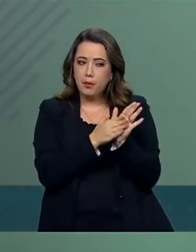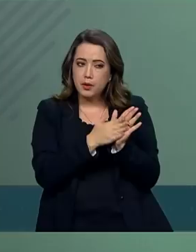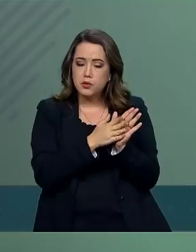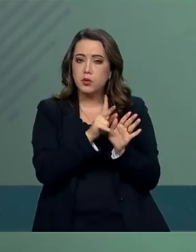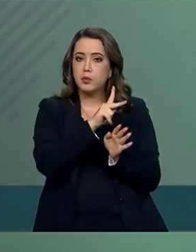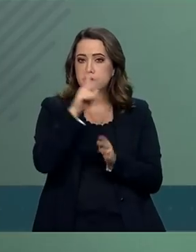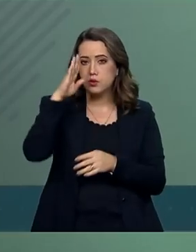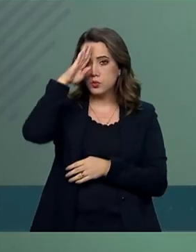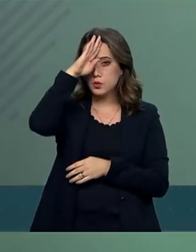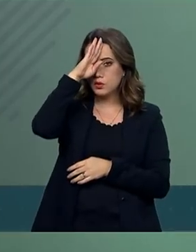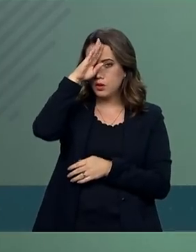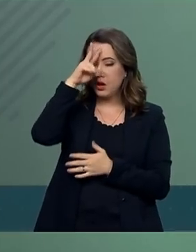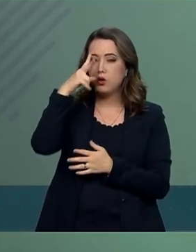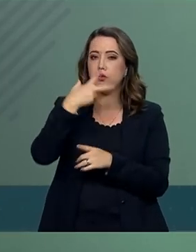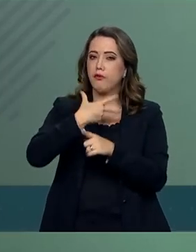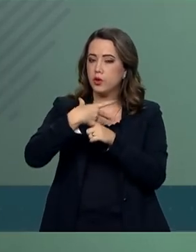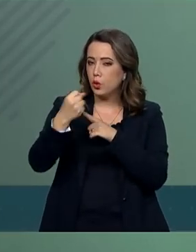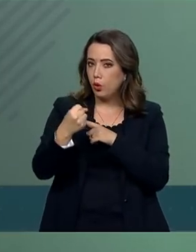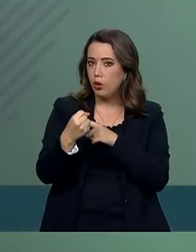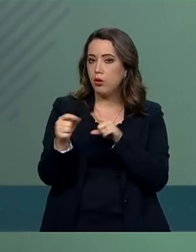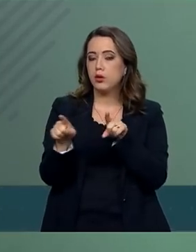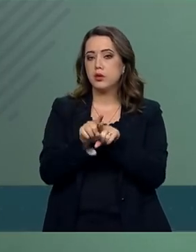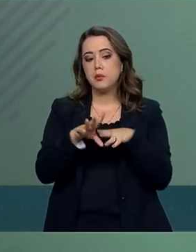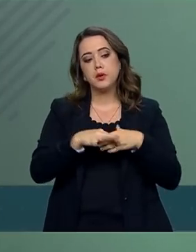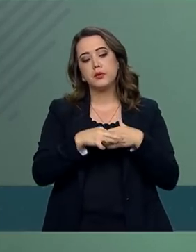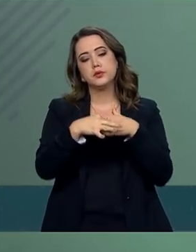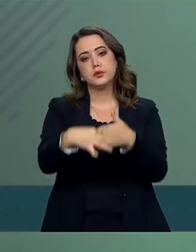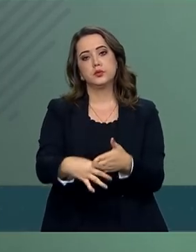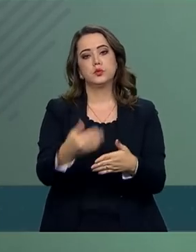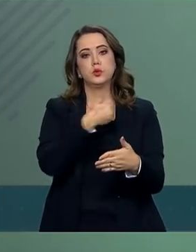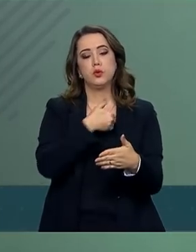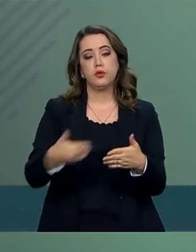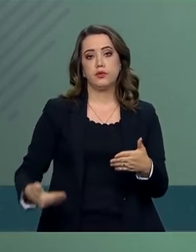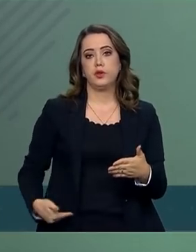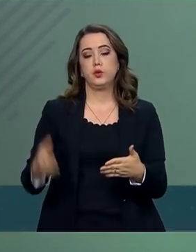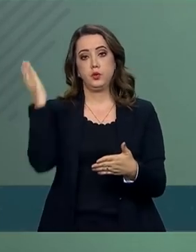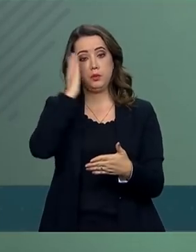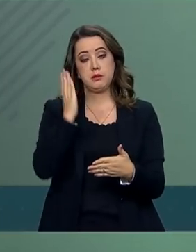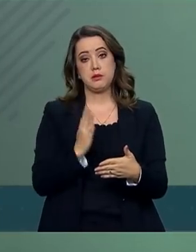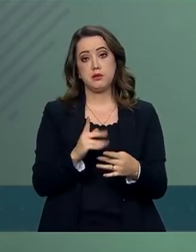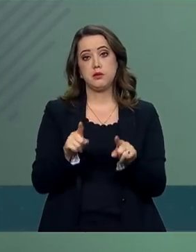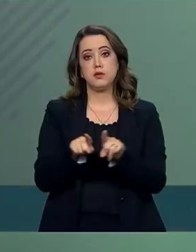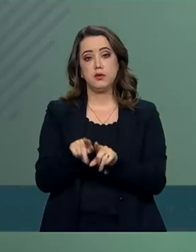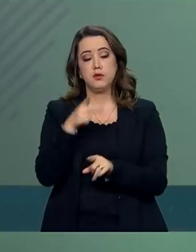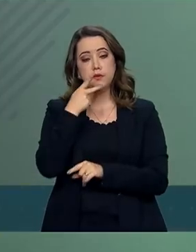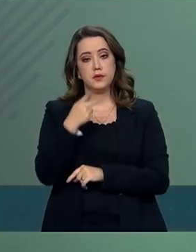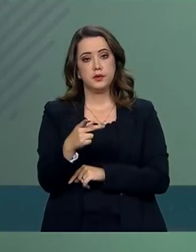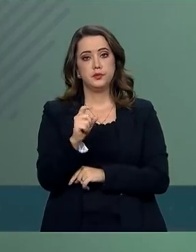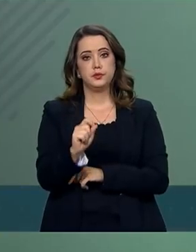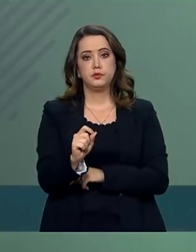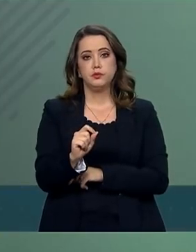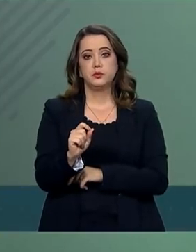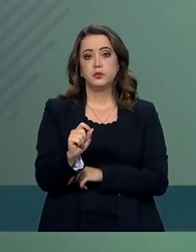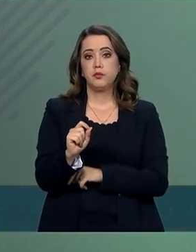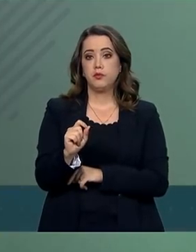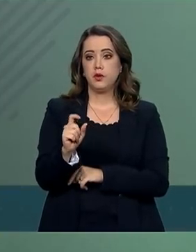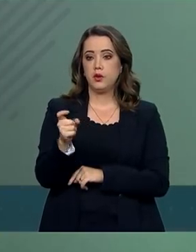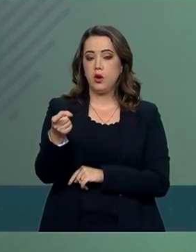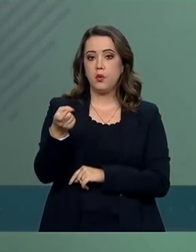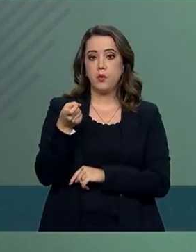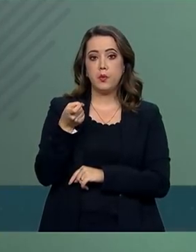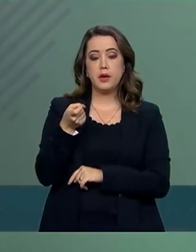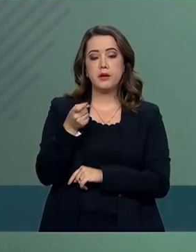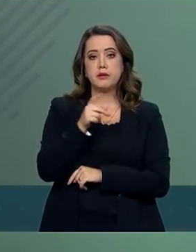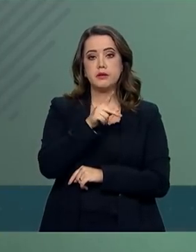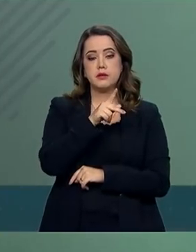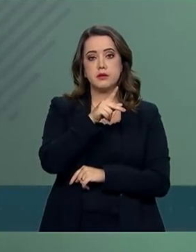pela condução do governo, e se predispôs o prefeito Rudolf